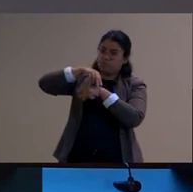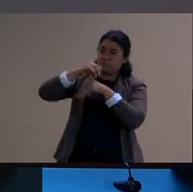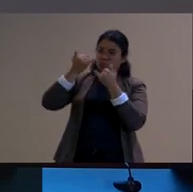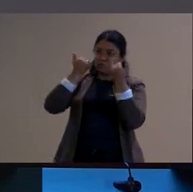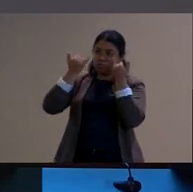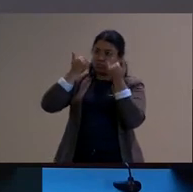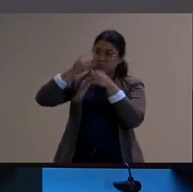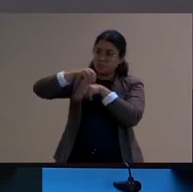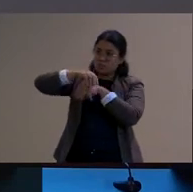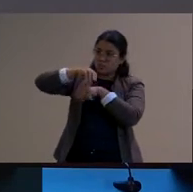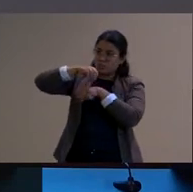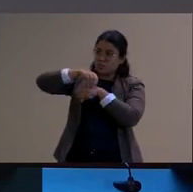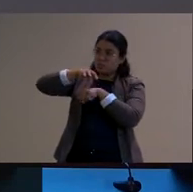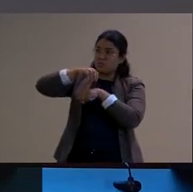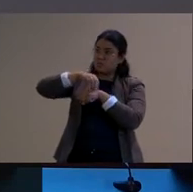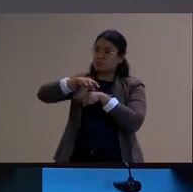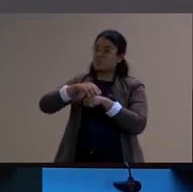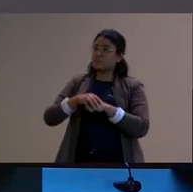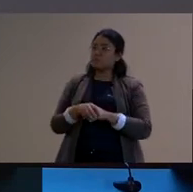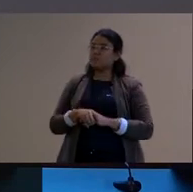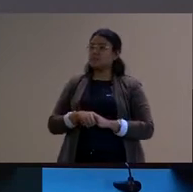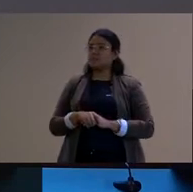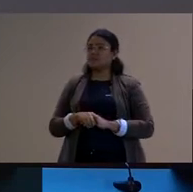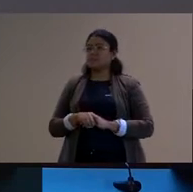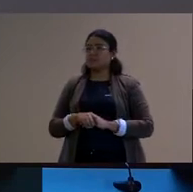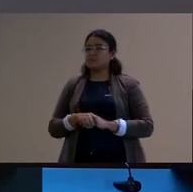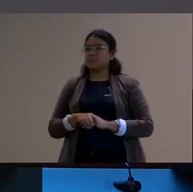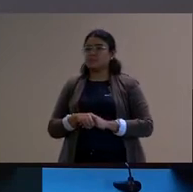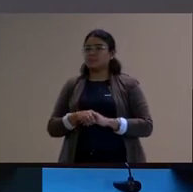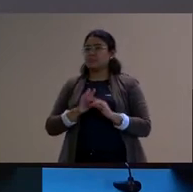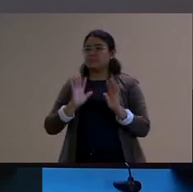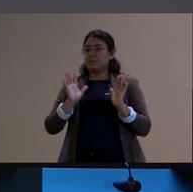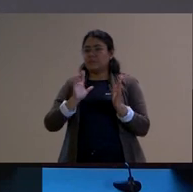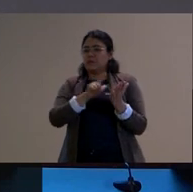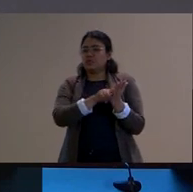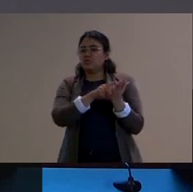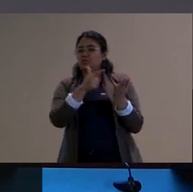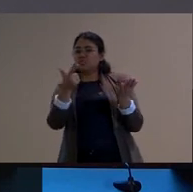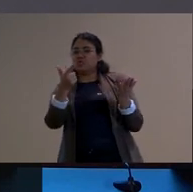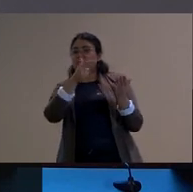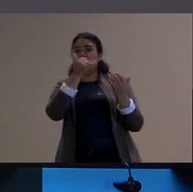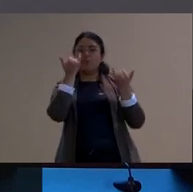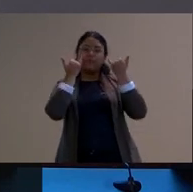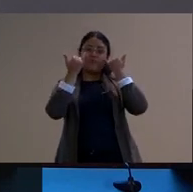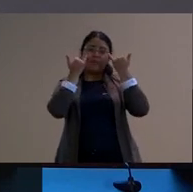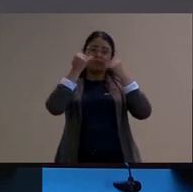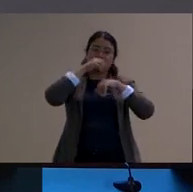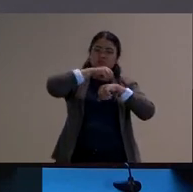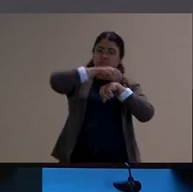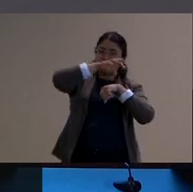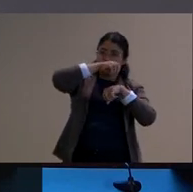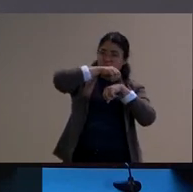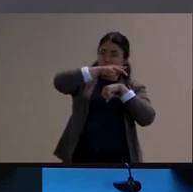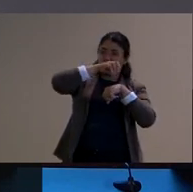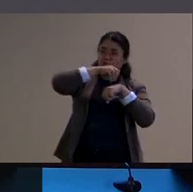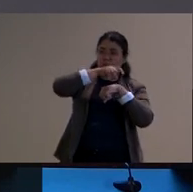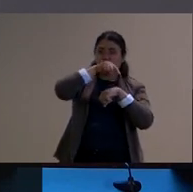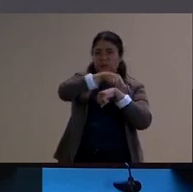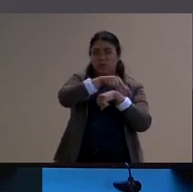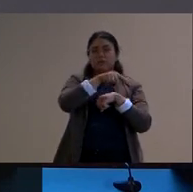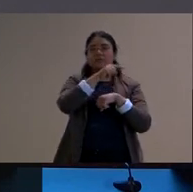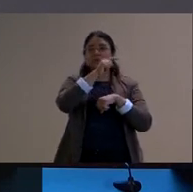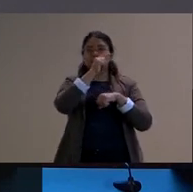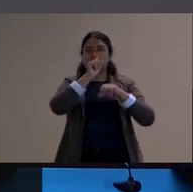não só porque não só jornalística porque a imprensa ganha também um grande papel